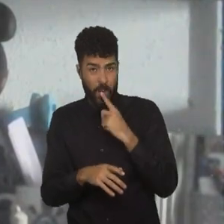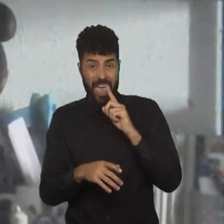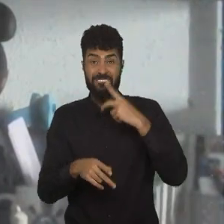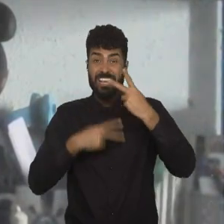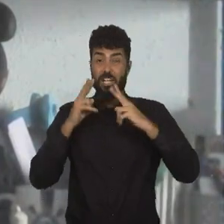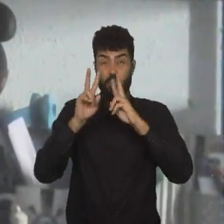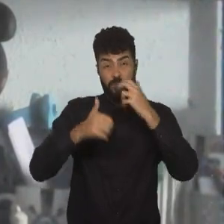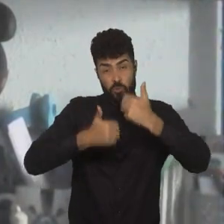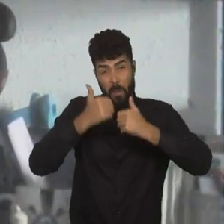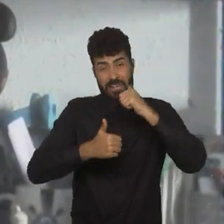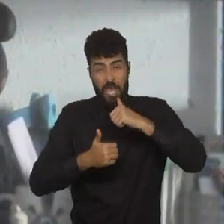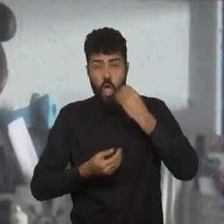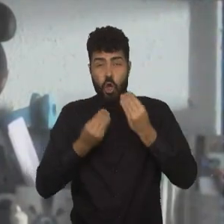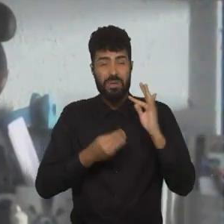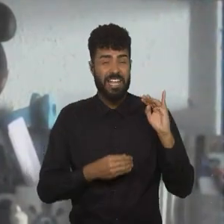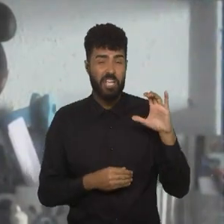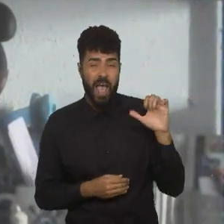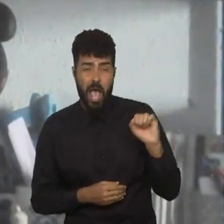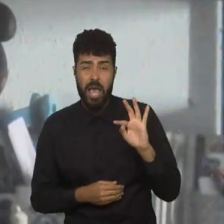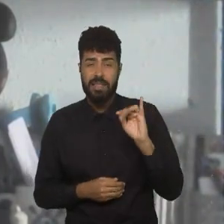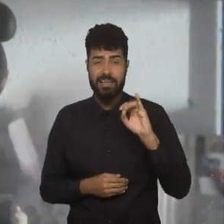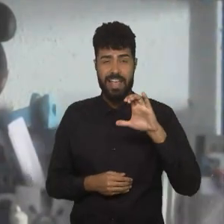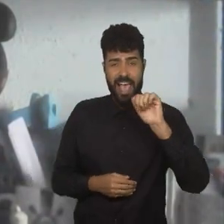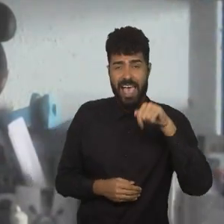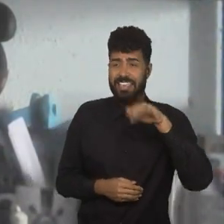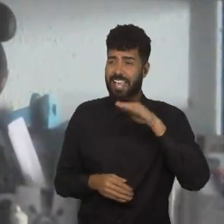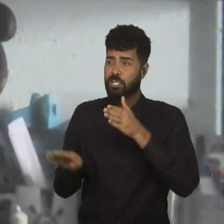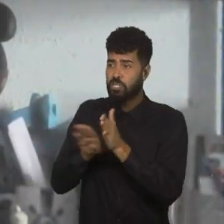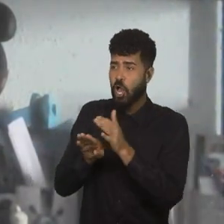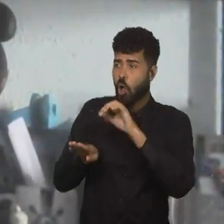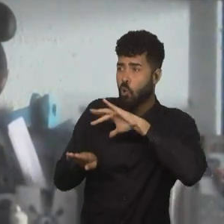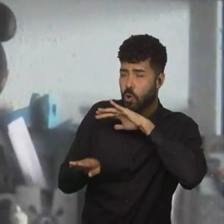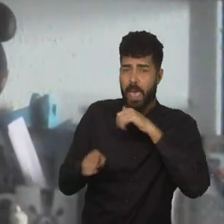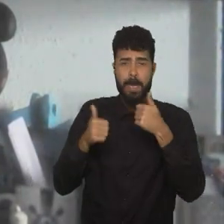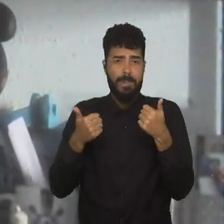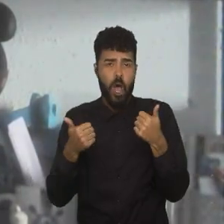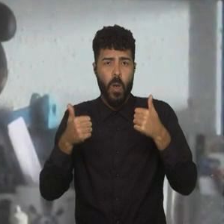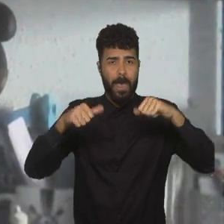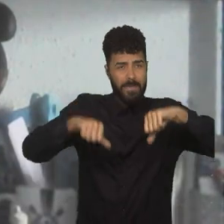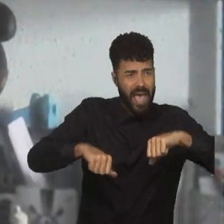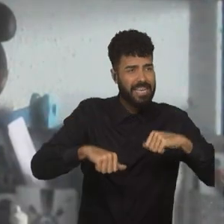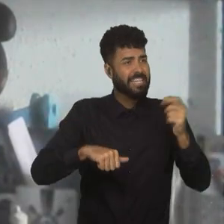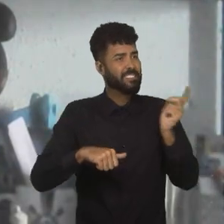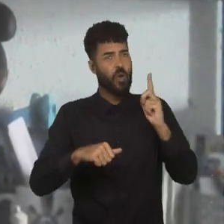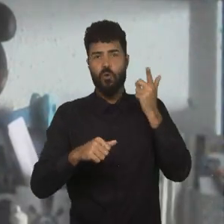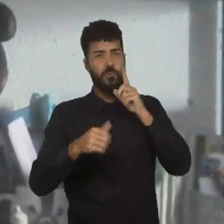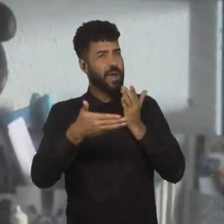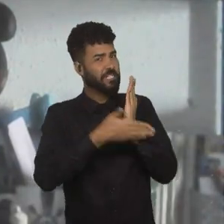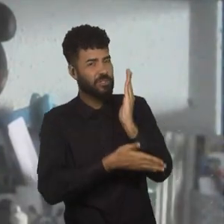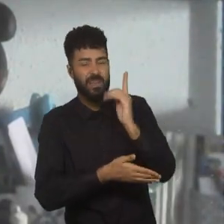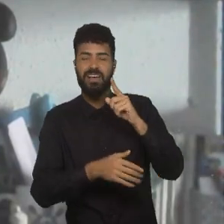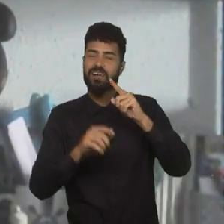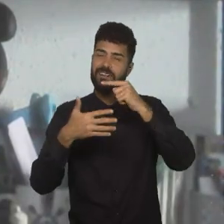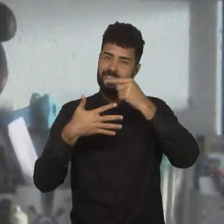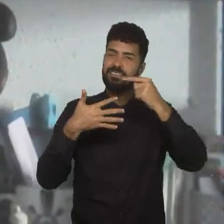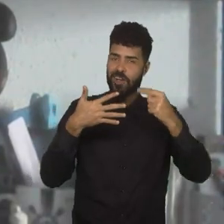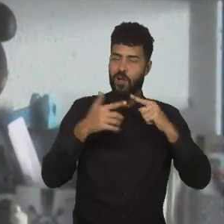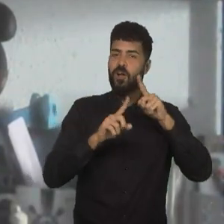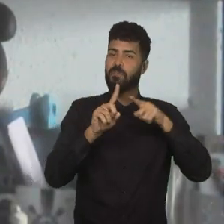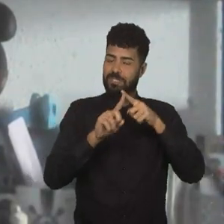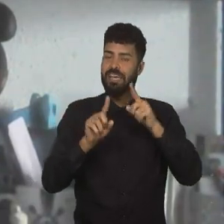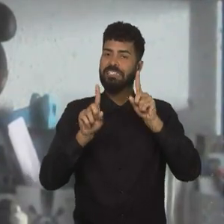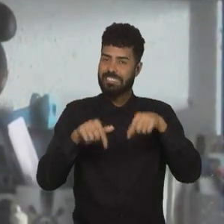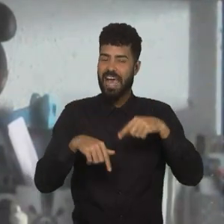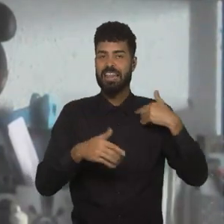jogando, como é a tática, como é a técnica, quem chega ruim, quem chega mal, quem chega bem, quem não chega, o nosso intuito é esse, e tem sido legal,